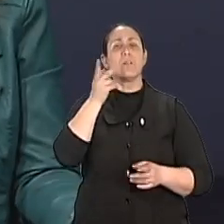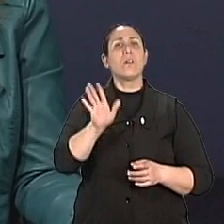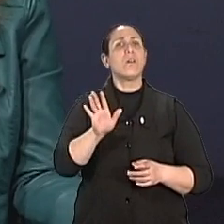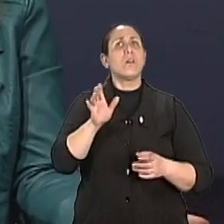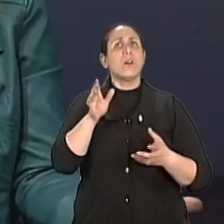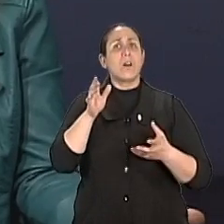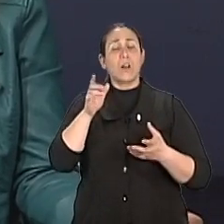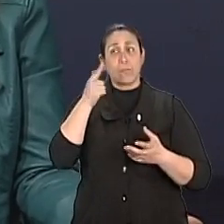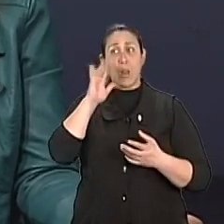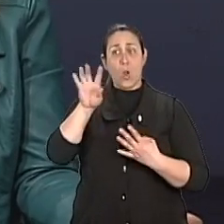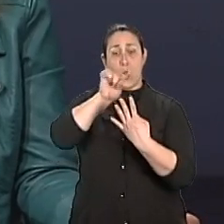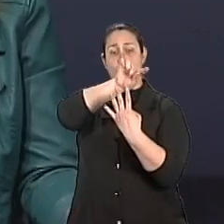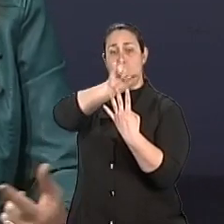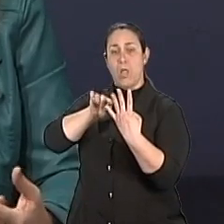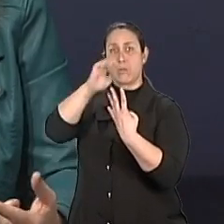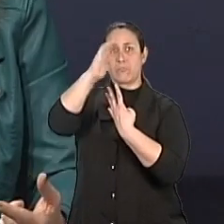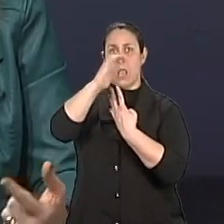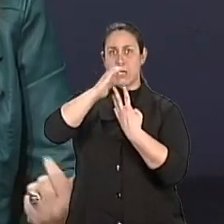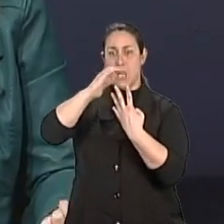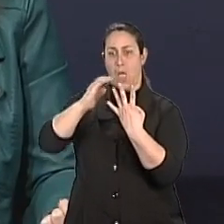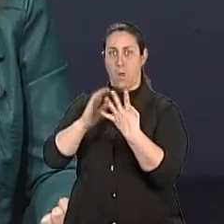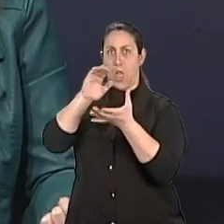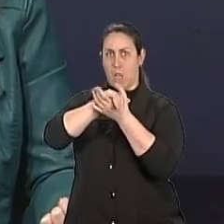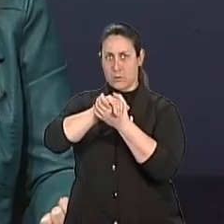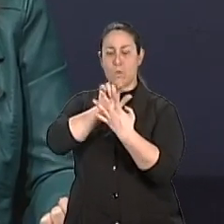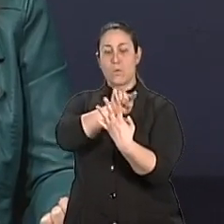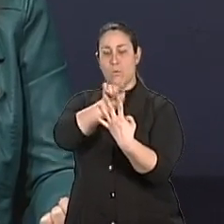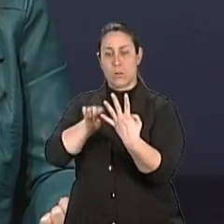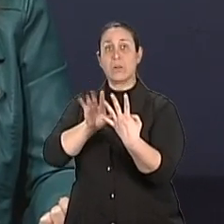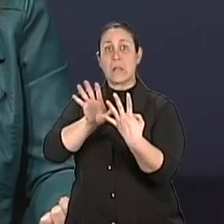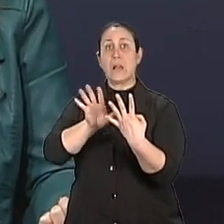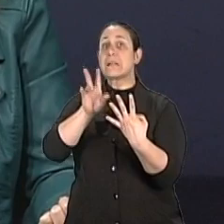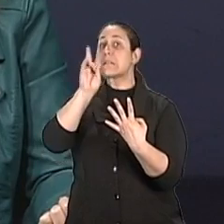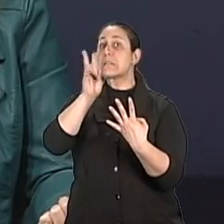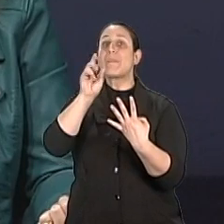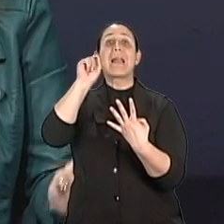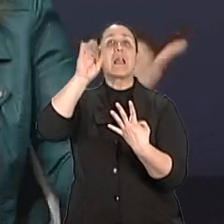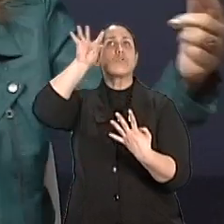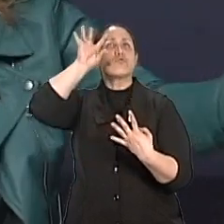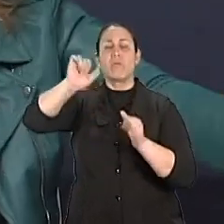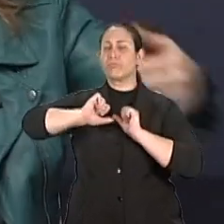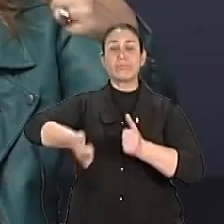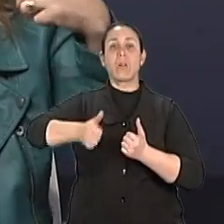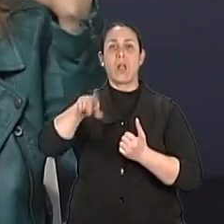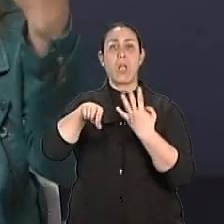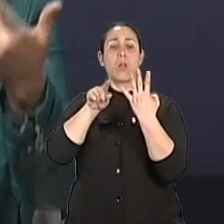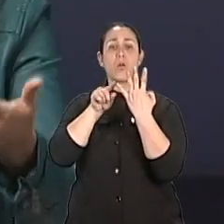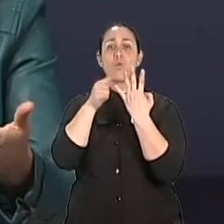quatro casais, um é mulher nas separações, né? De